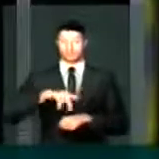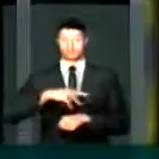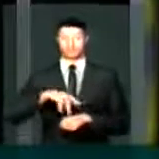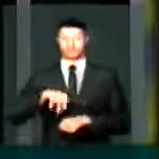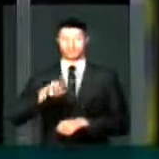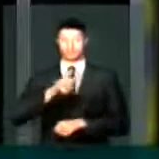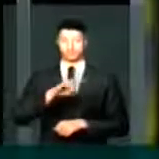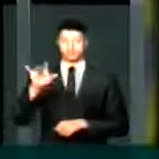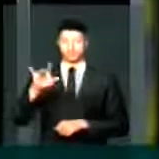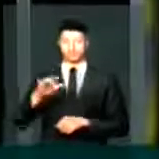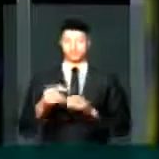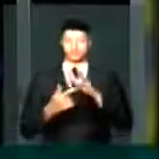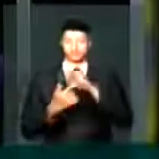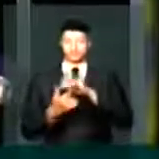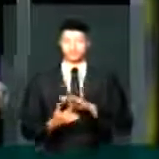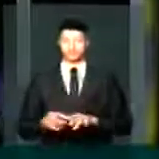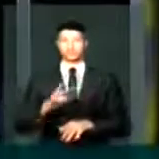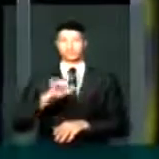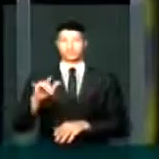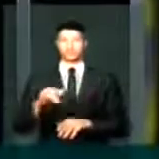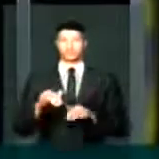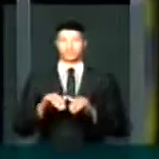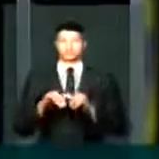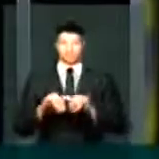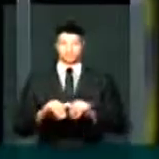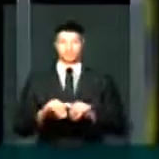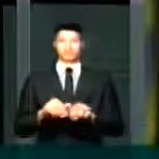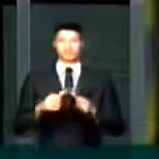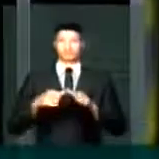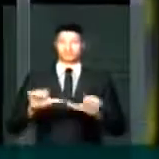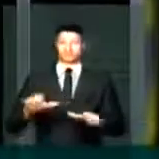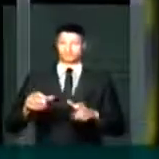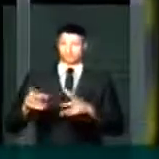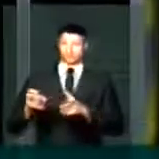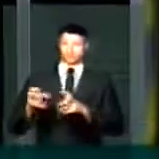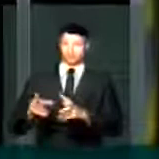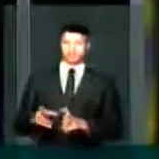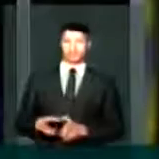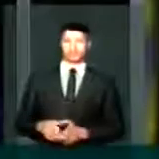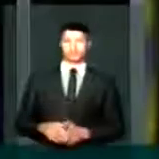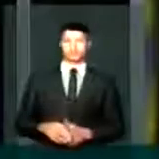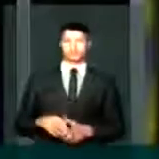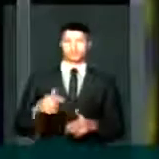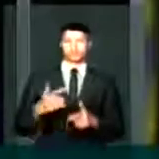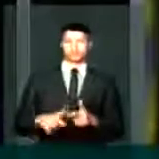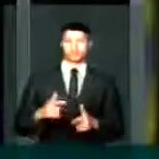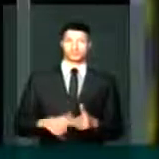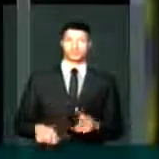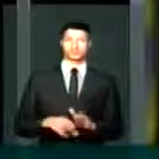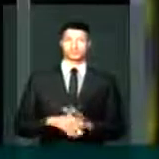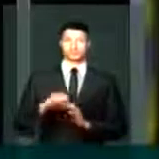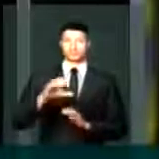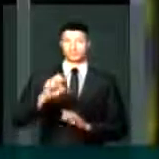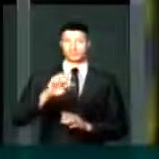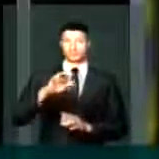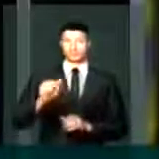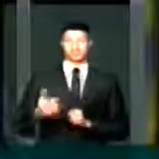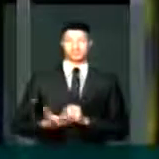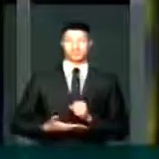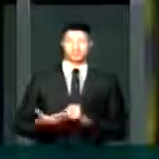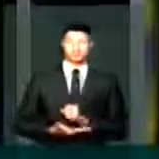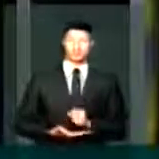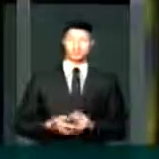vai às feiras, vai aos supermercados e está vendo a carestia nos produtos da cesta básica.